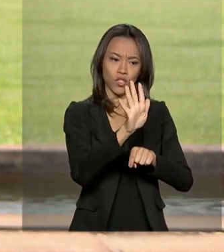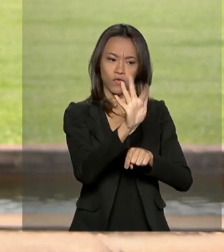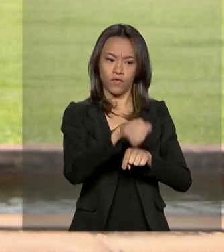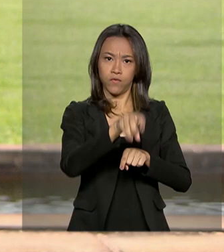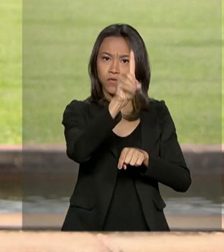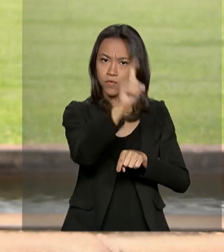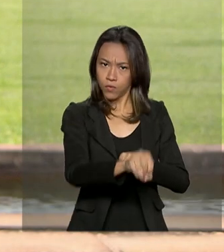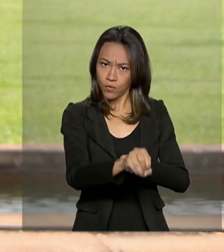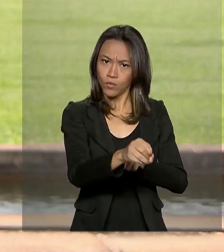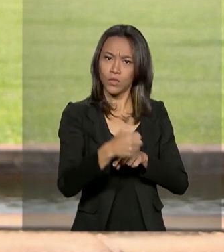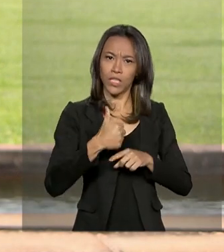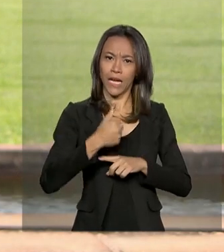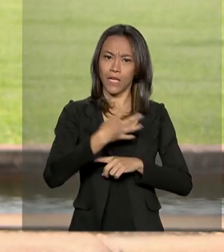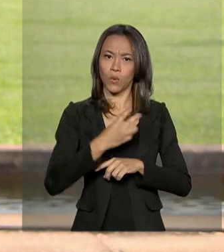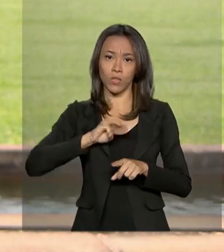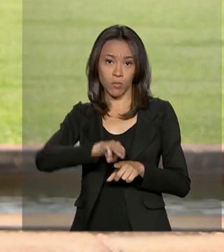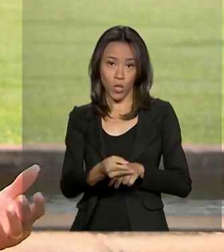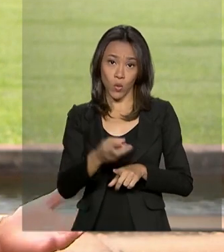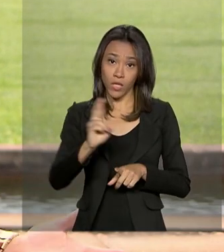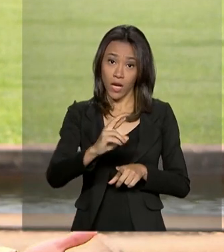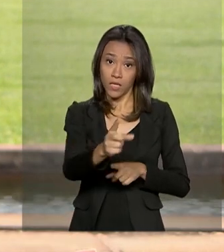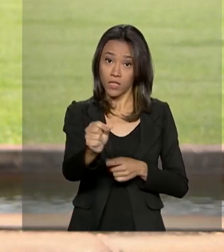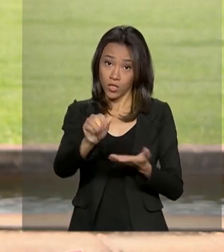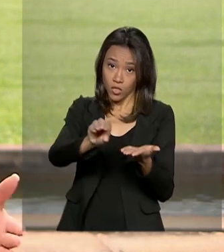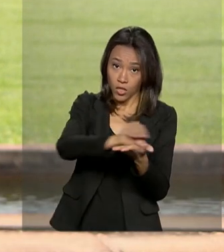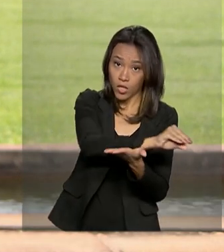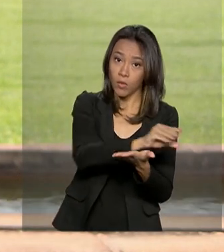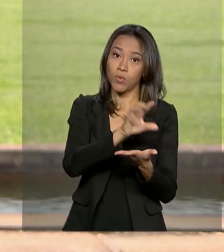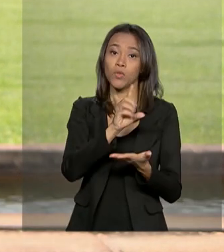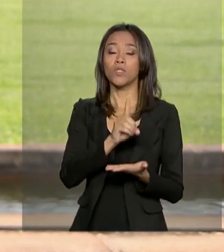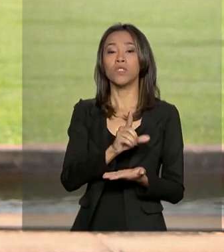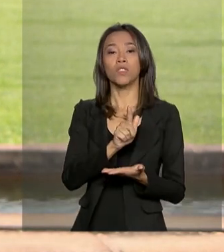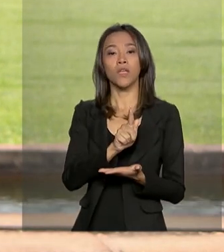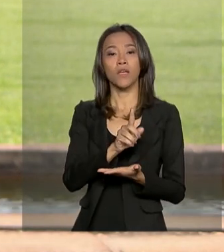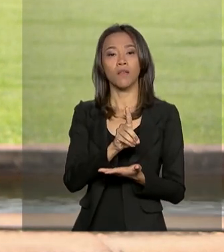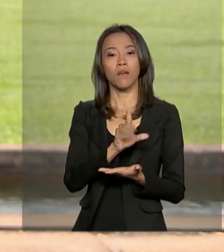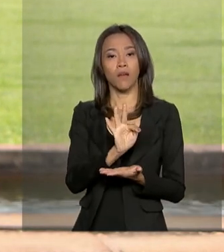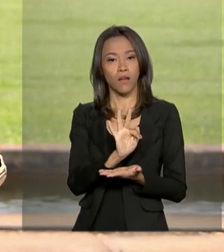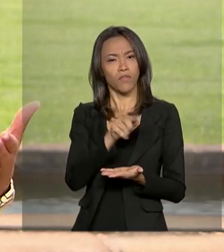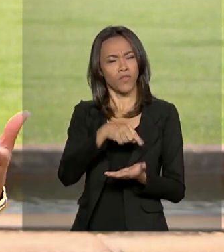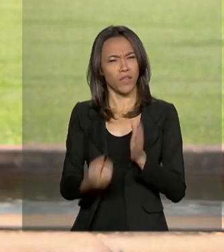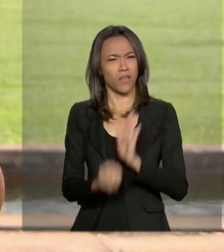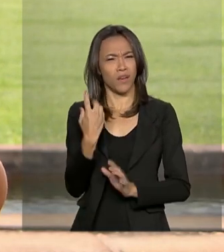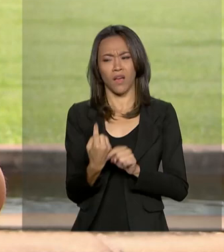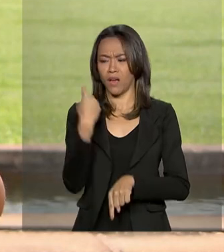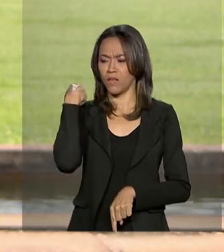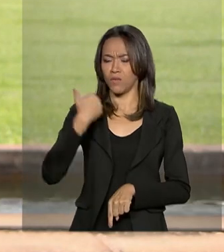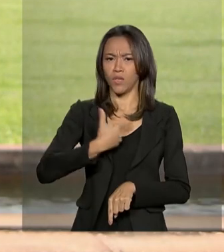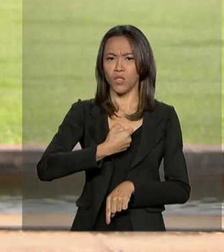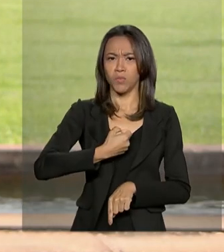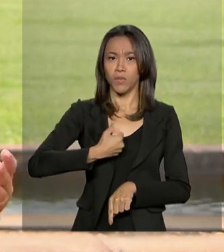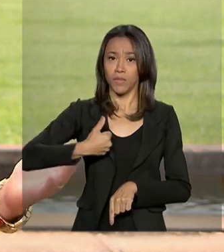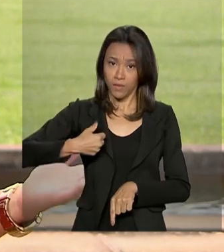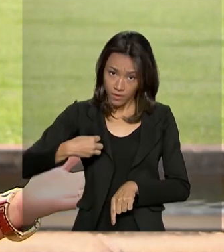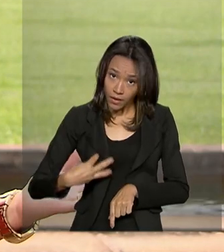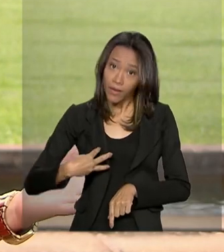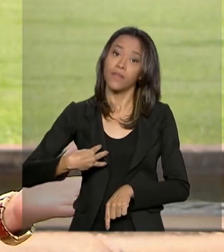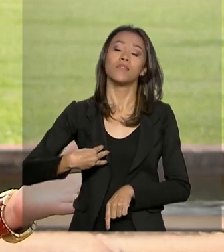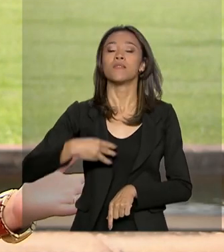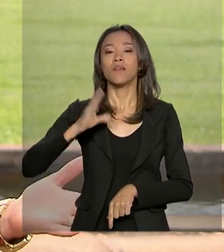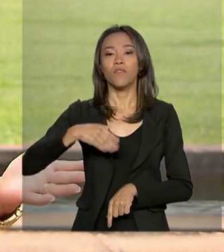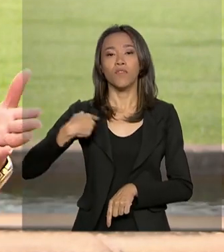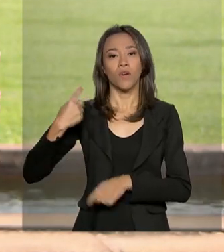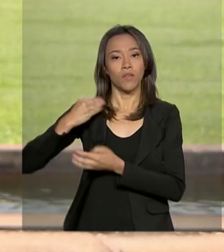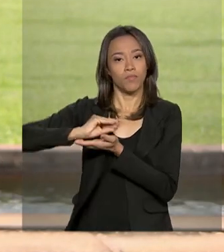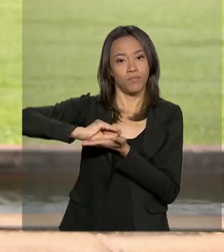estimado em R 14 bilhões, para o Distrito Federal. Esse fundo foi criado em 2003, é gerido pela União e repassado